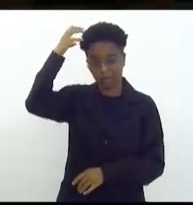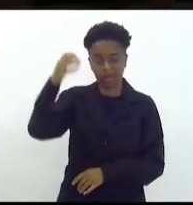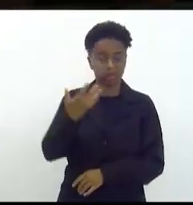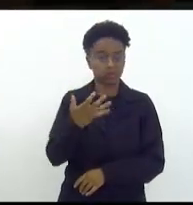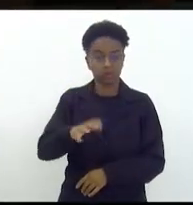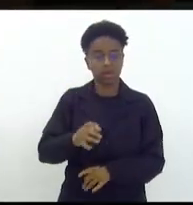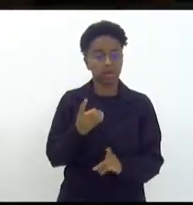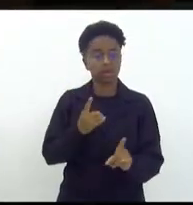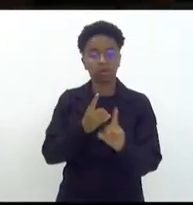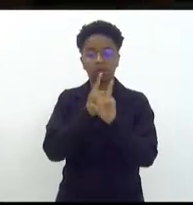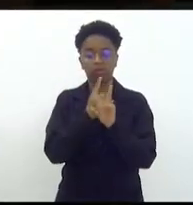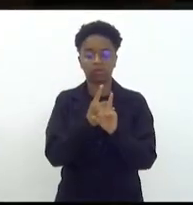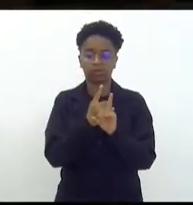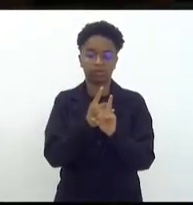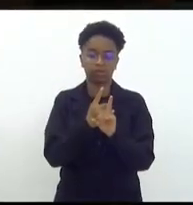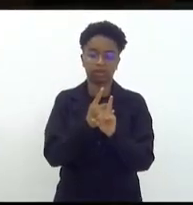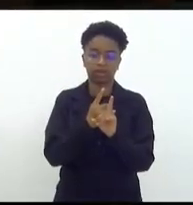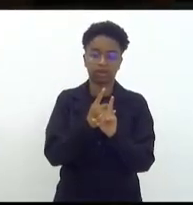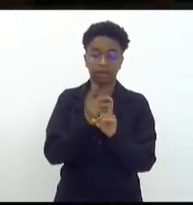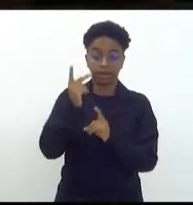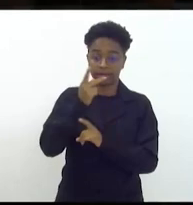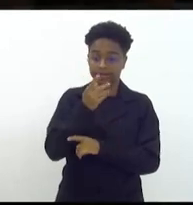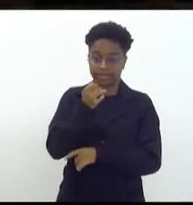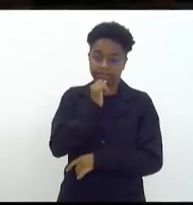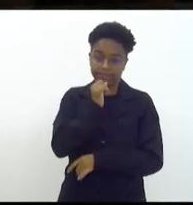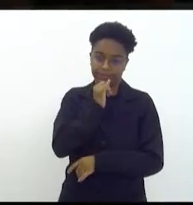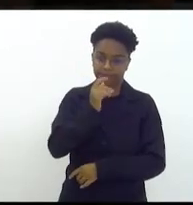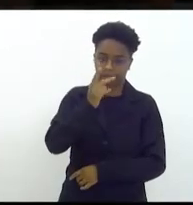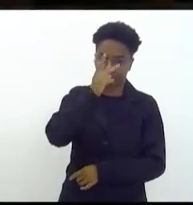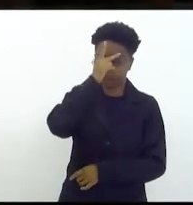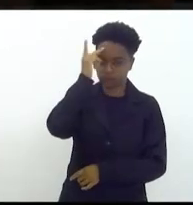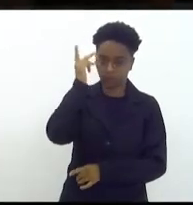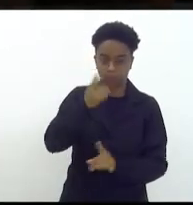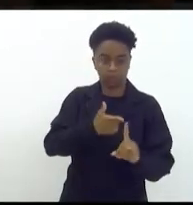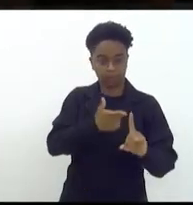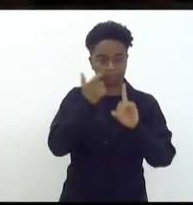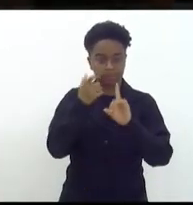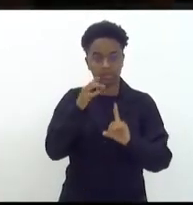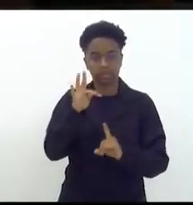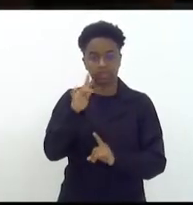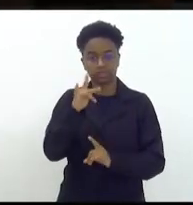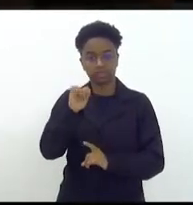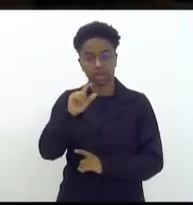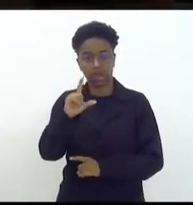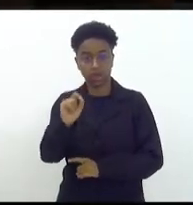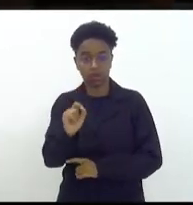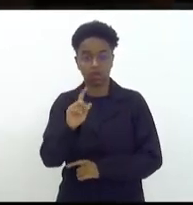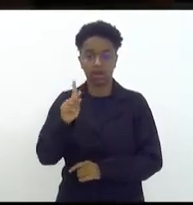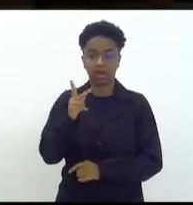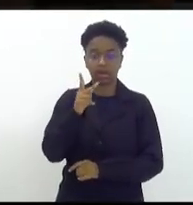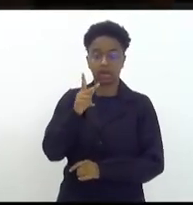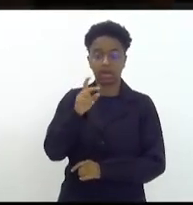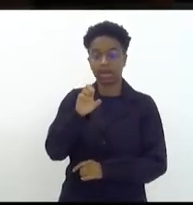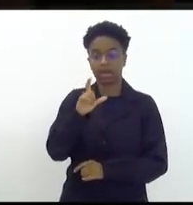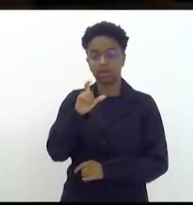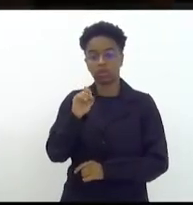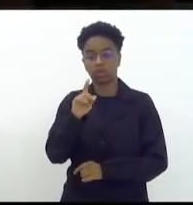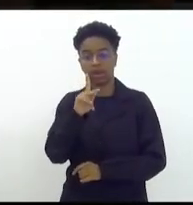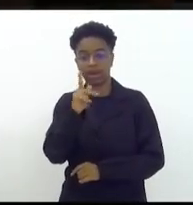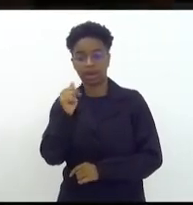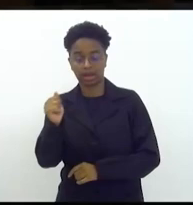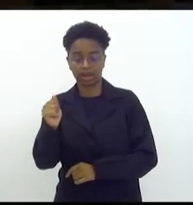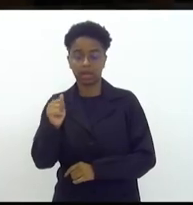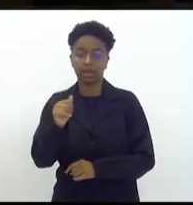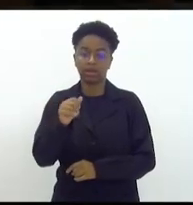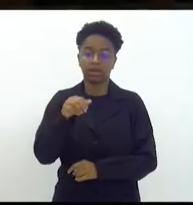fazer com que culpados por exemplo no assassinato do Tiago no assassinato da Eloá no assassinato da